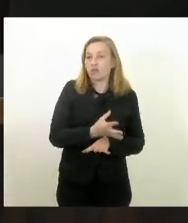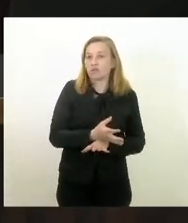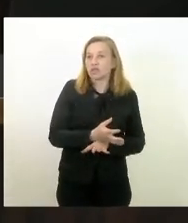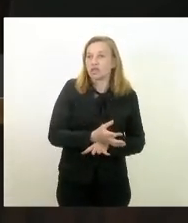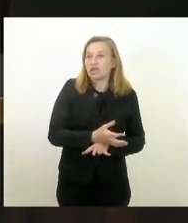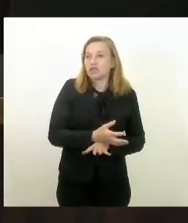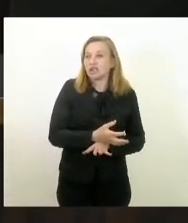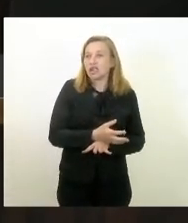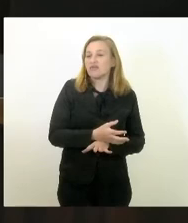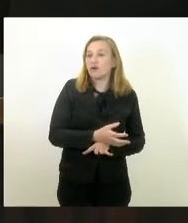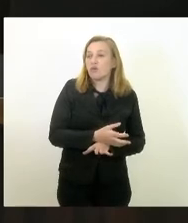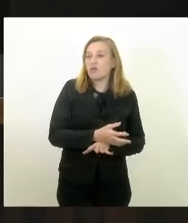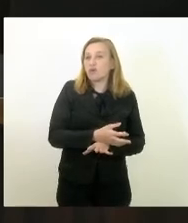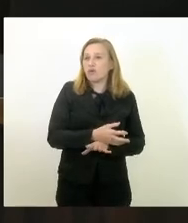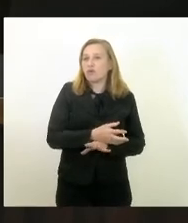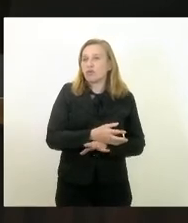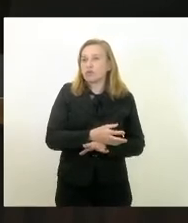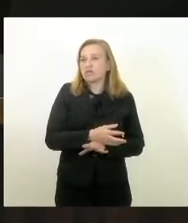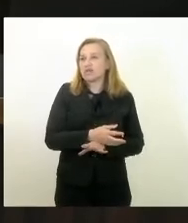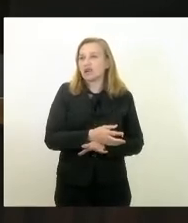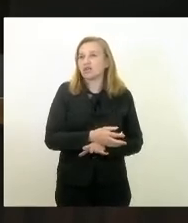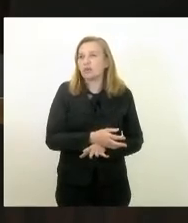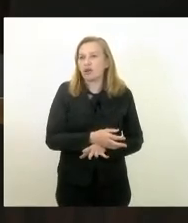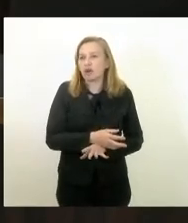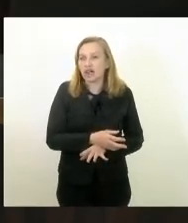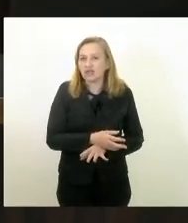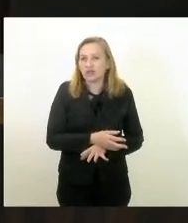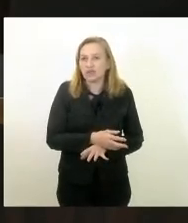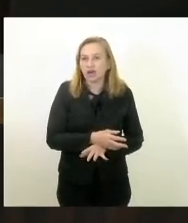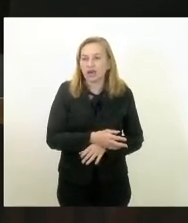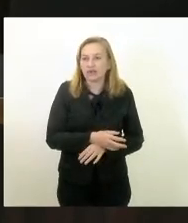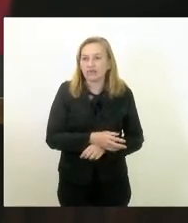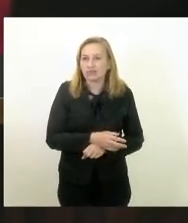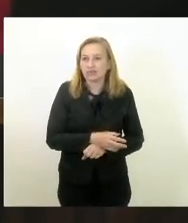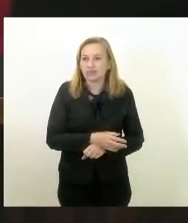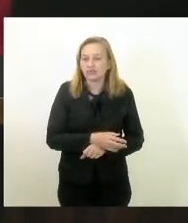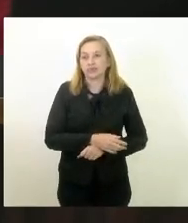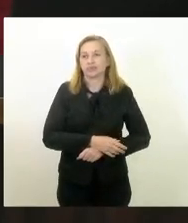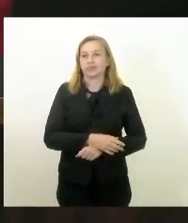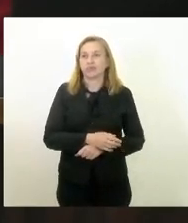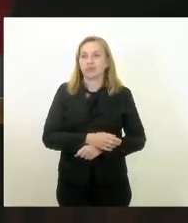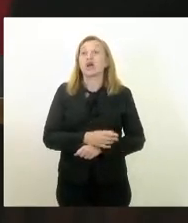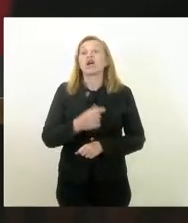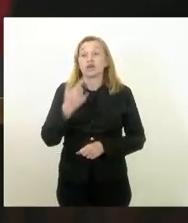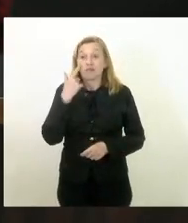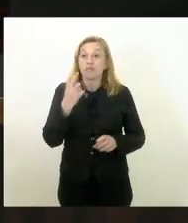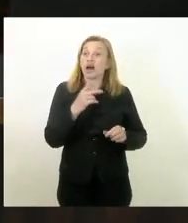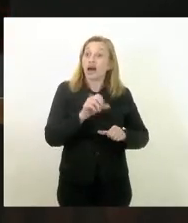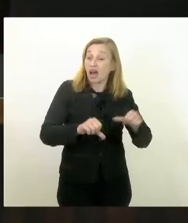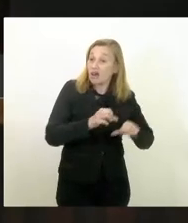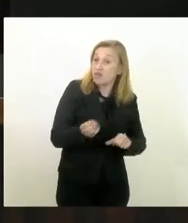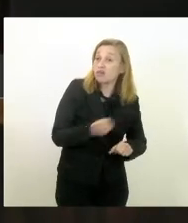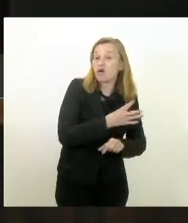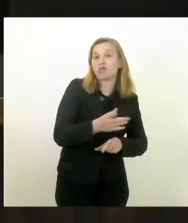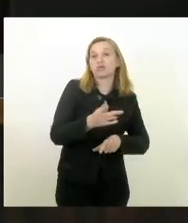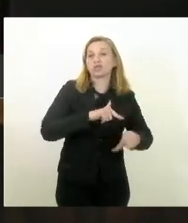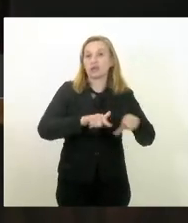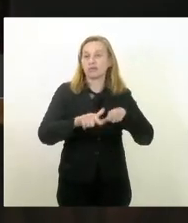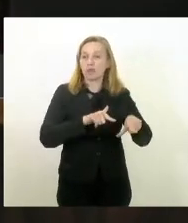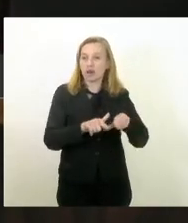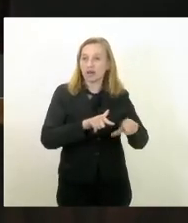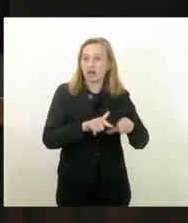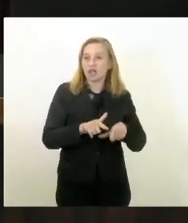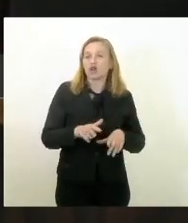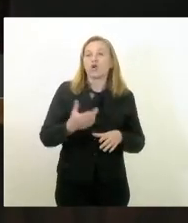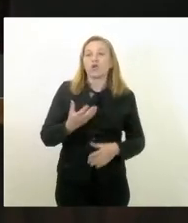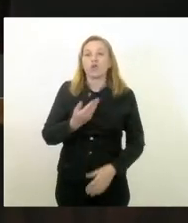reformas fosse a panaceia que vai resolver tudo tivemos a reforma trabalhista no governo teme que ia gerar não